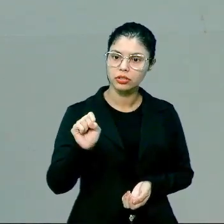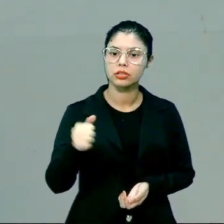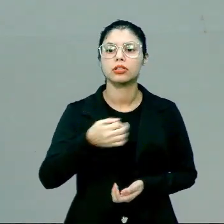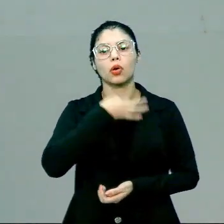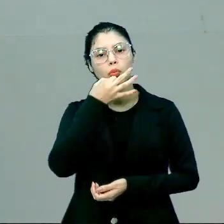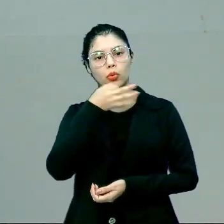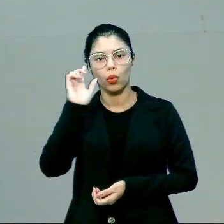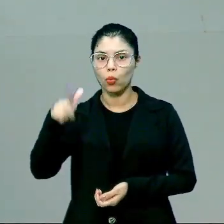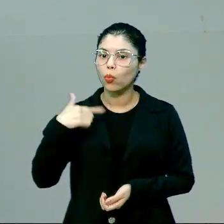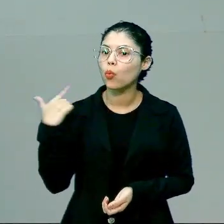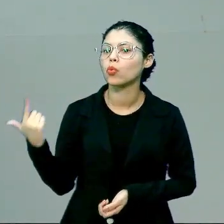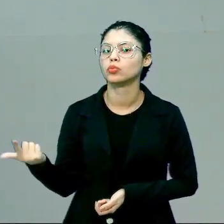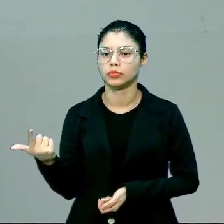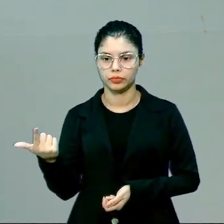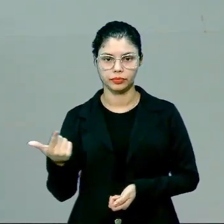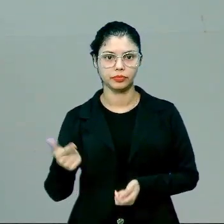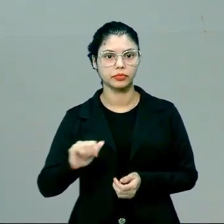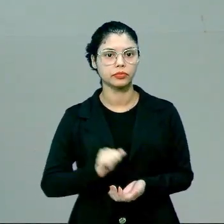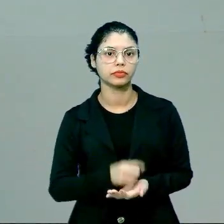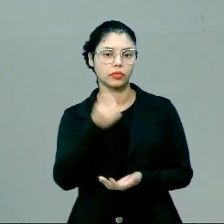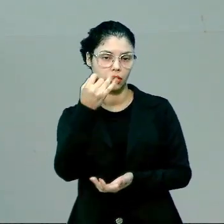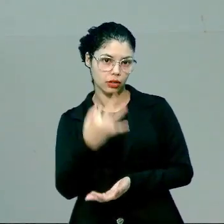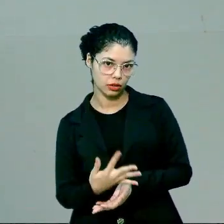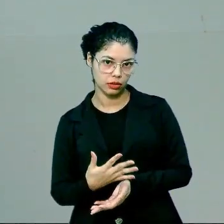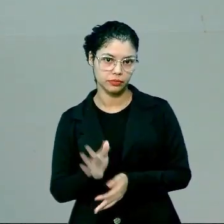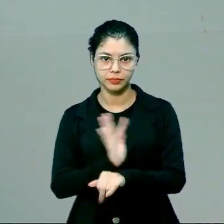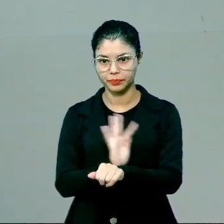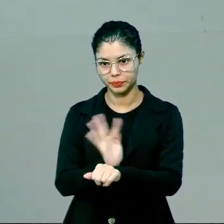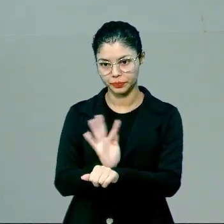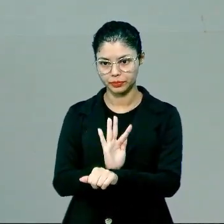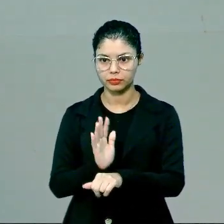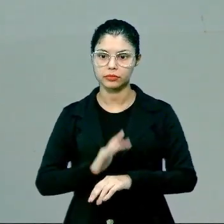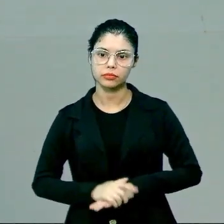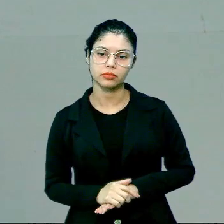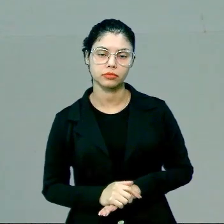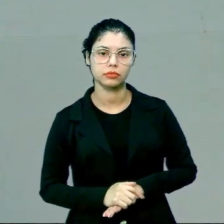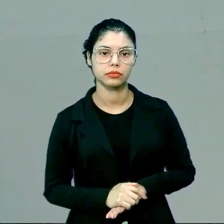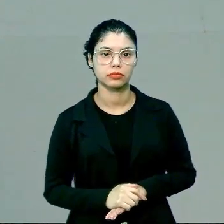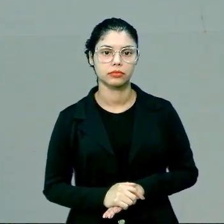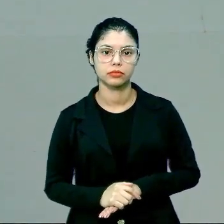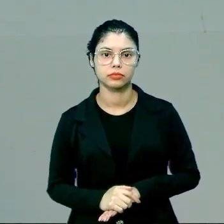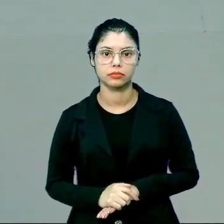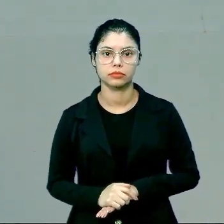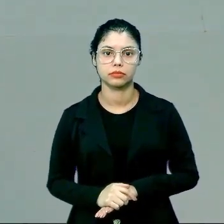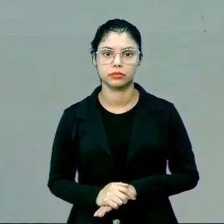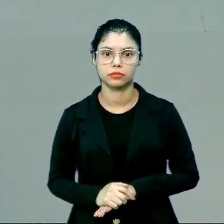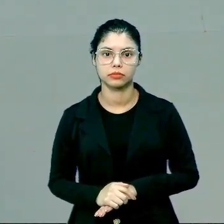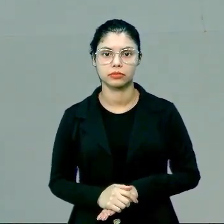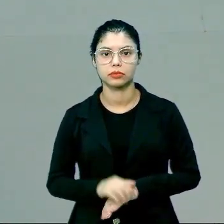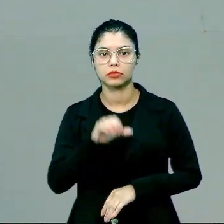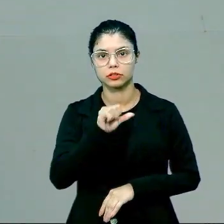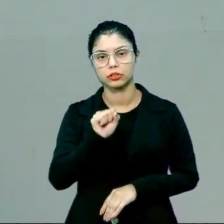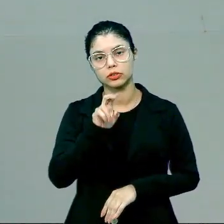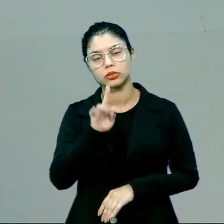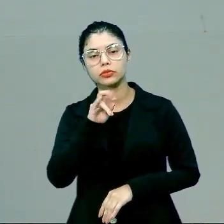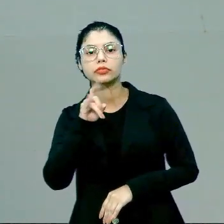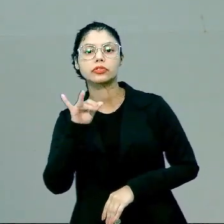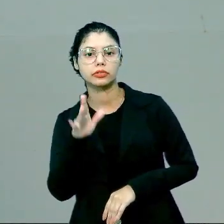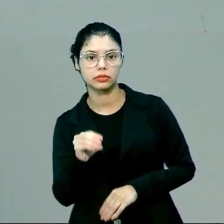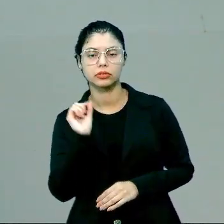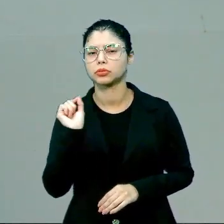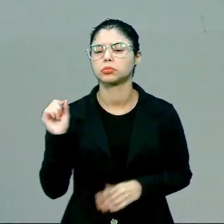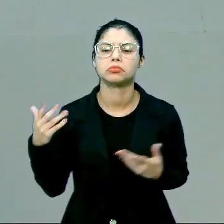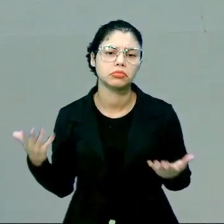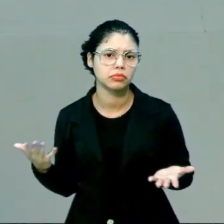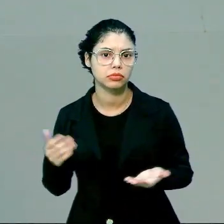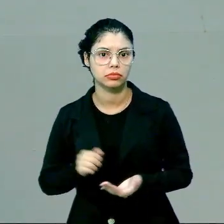argumento aí, que é um argumento que eu faço uma citação a um filme. As Sufragistas vem de sufragio universal. Professora, o é um